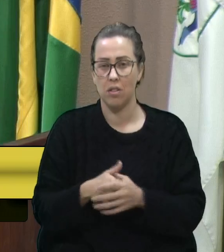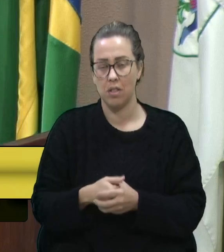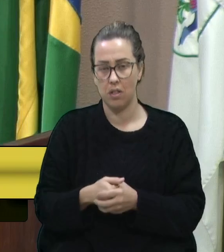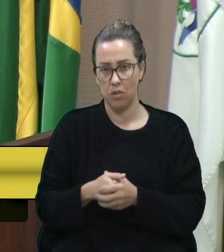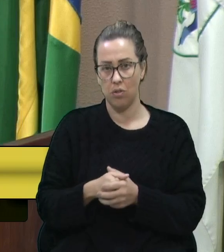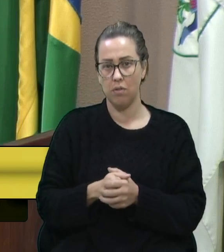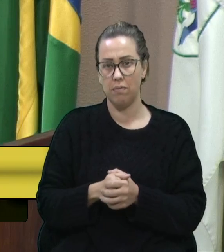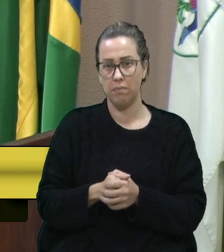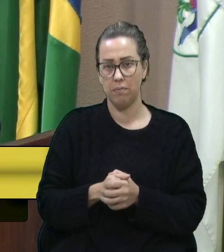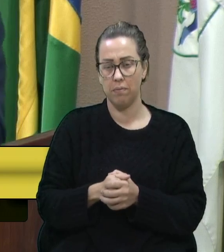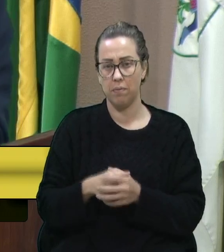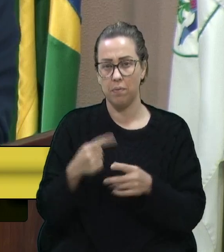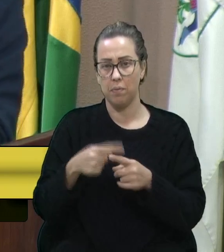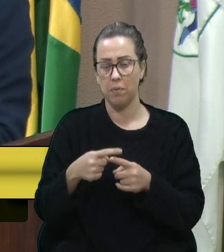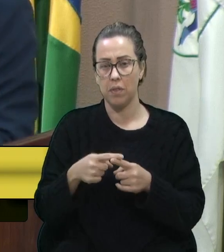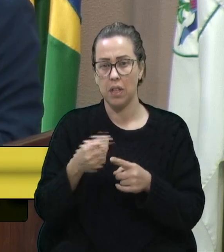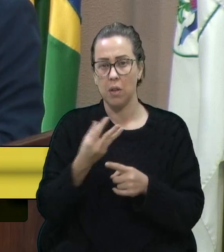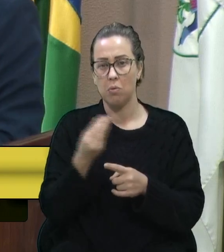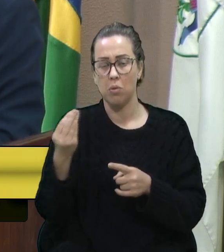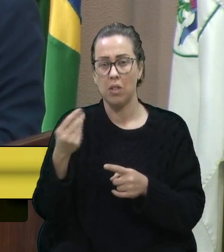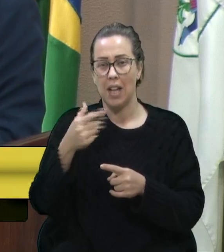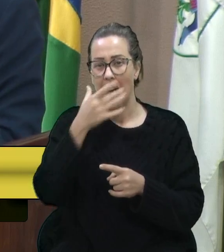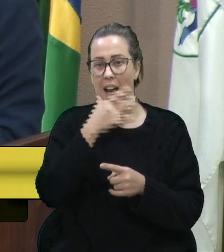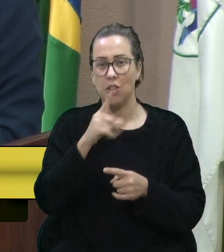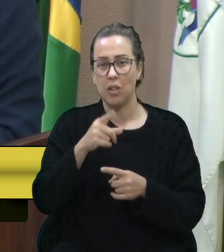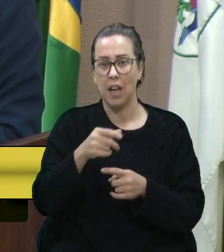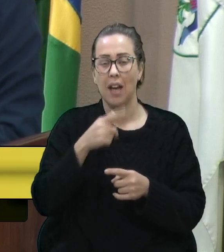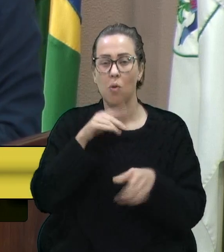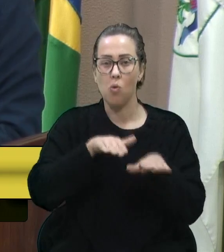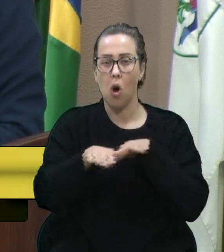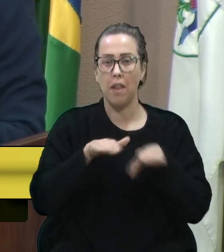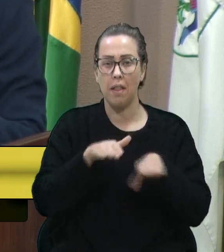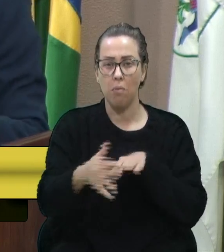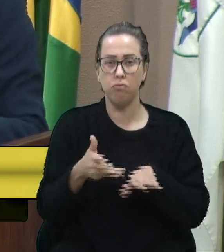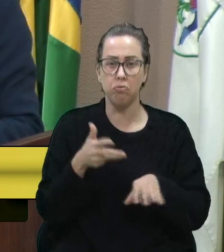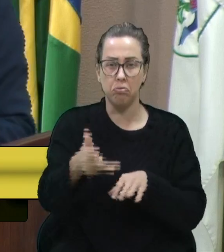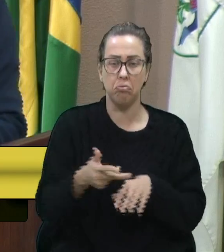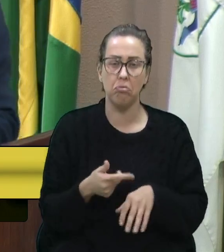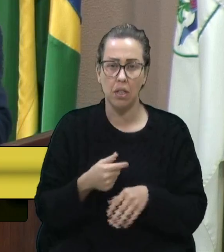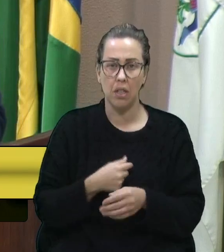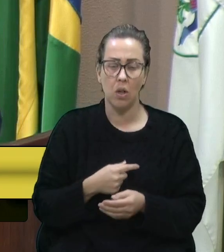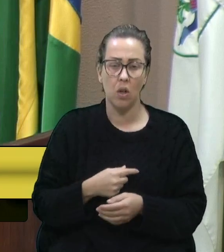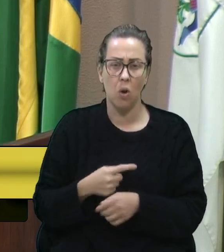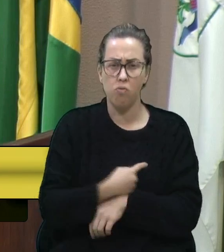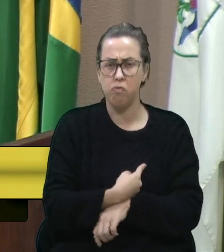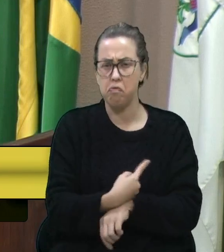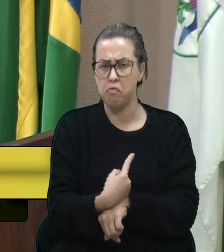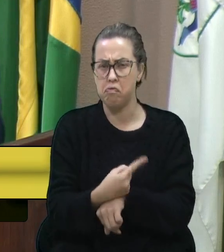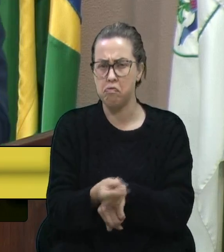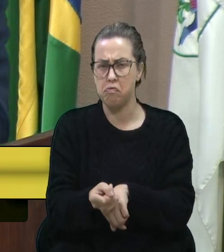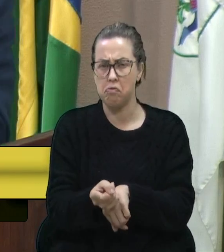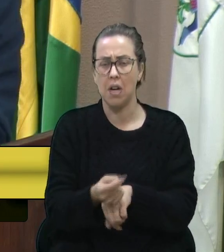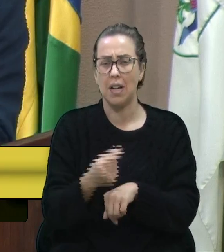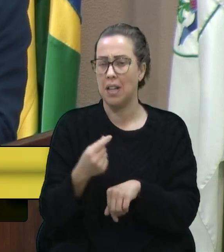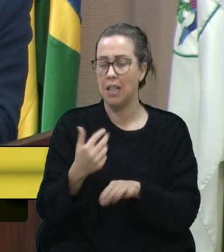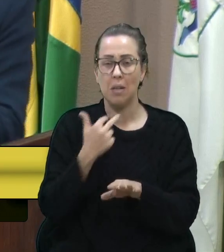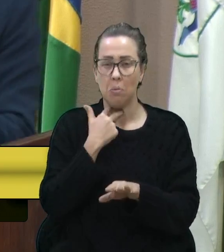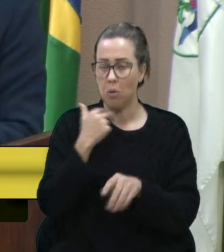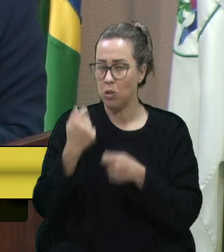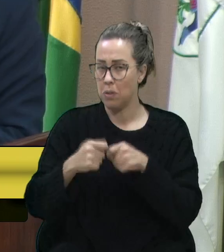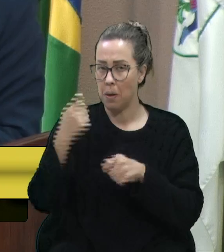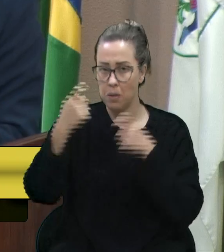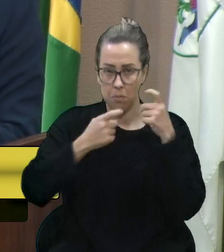velocidade, porque senão muitos ali acham que ali a Fórmula 1, passam a mil por hora. Não, nós temos que se preocupar com